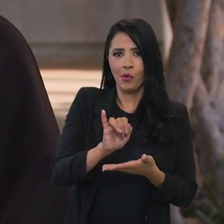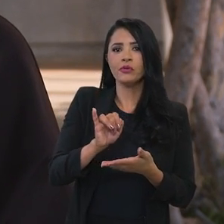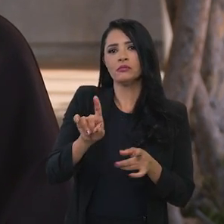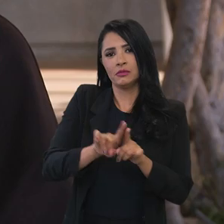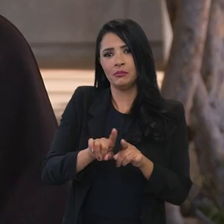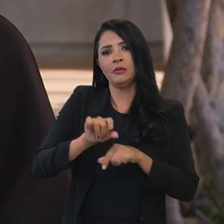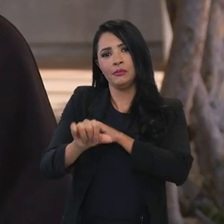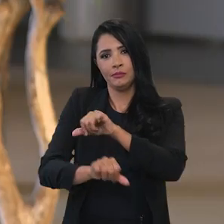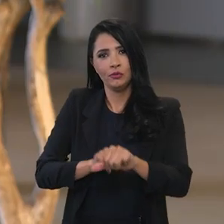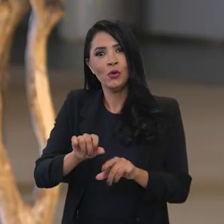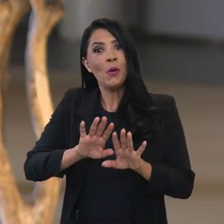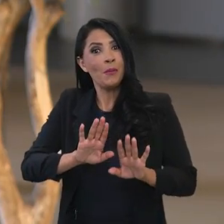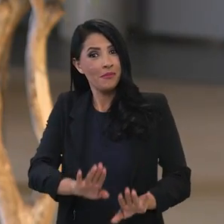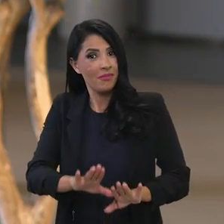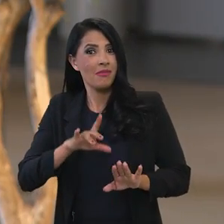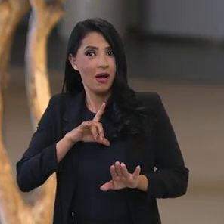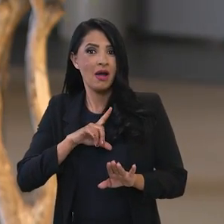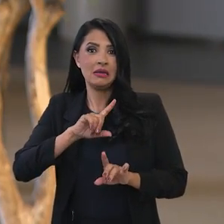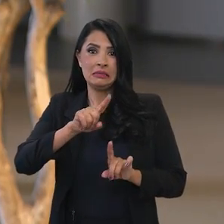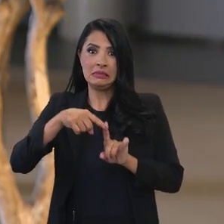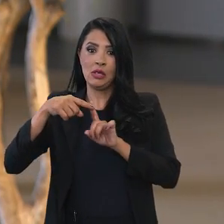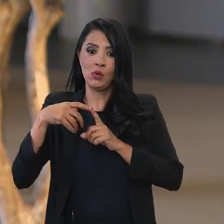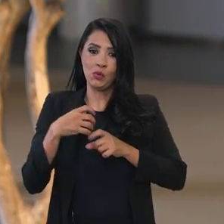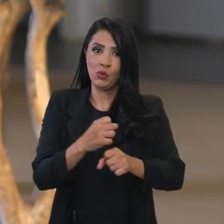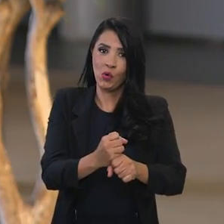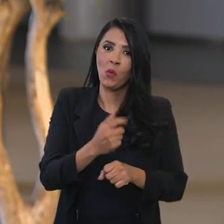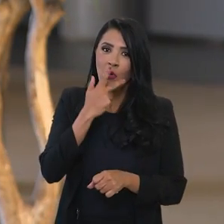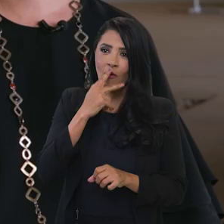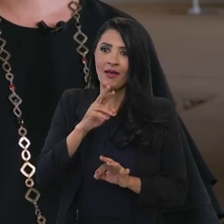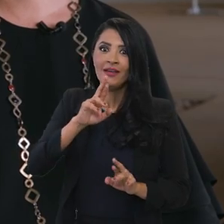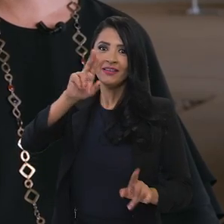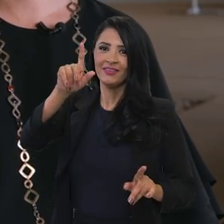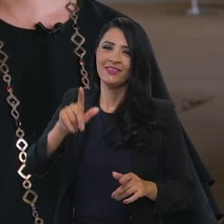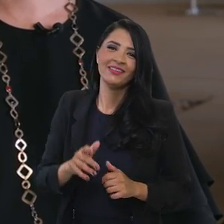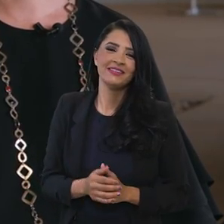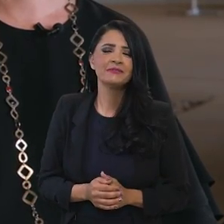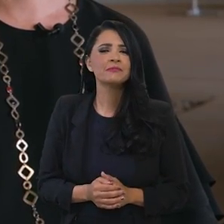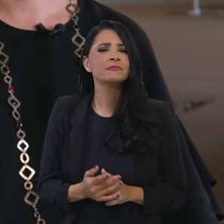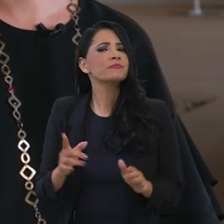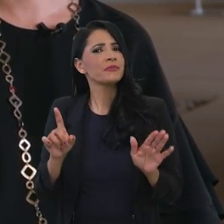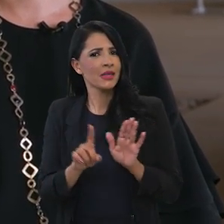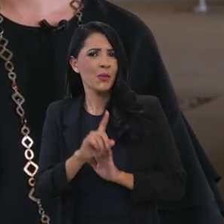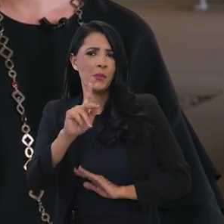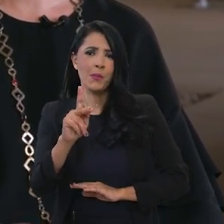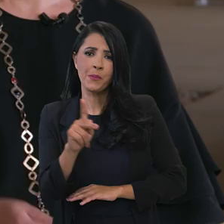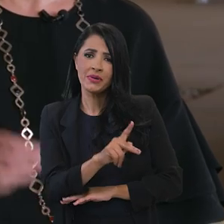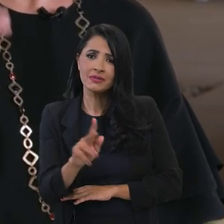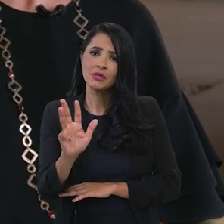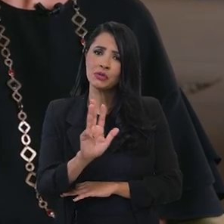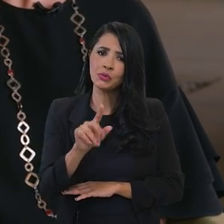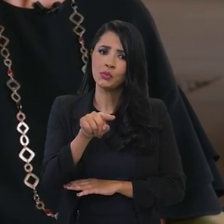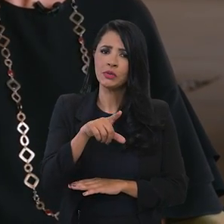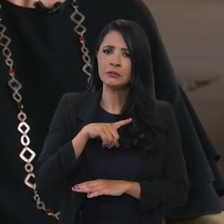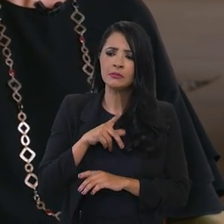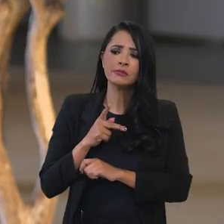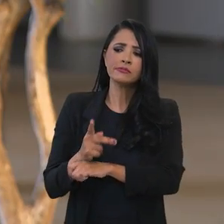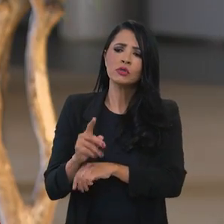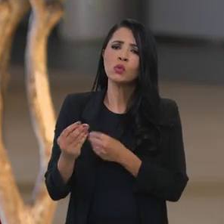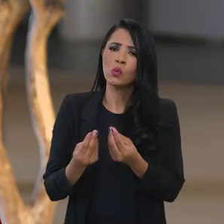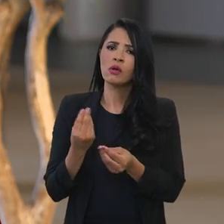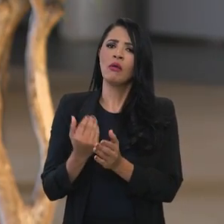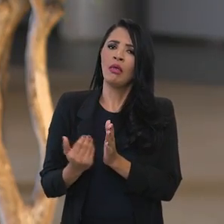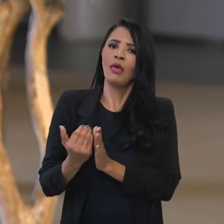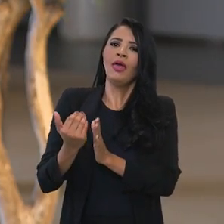saldo, eu diria, é o desfaz. Bem expressiva. E o presidente Lula está atrás do aumento cada vez maior desse